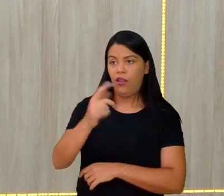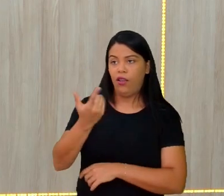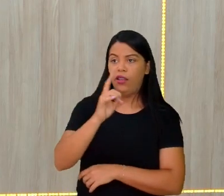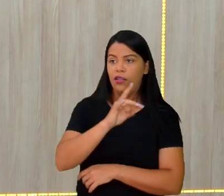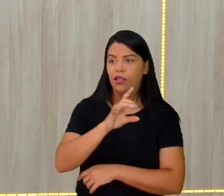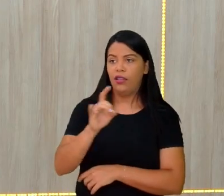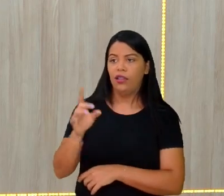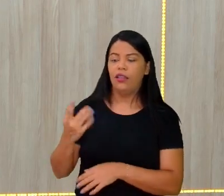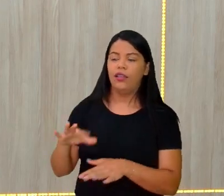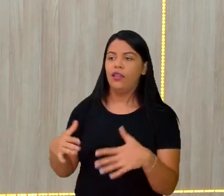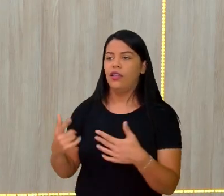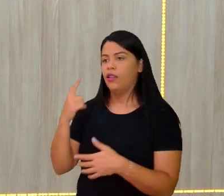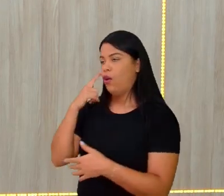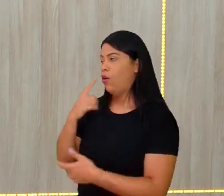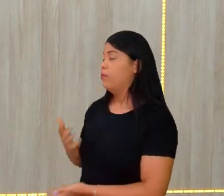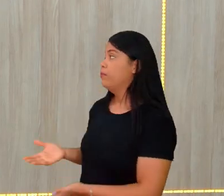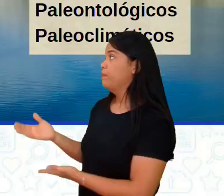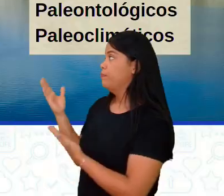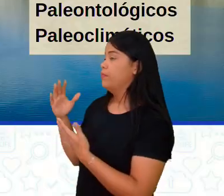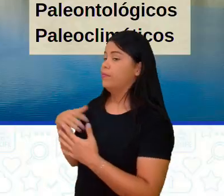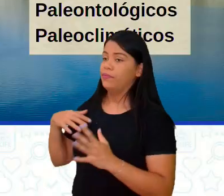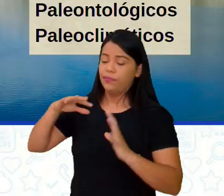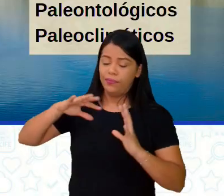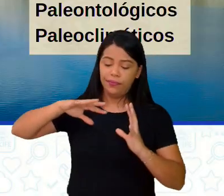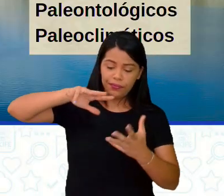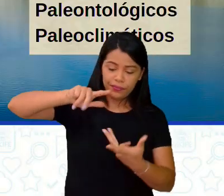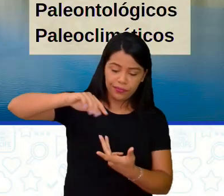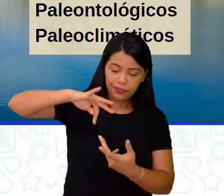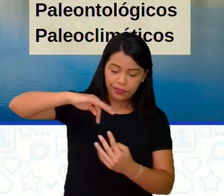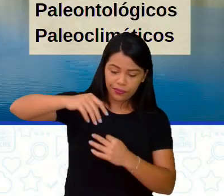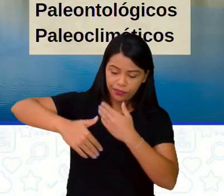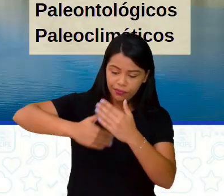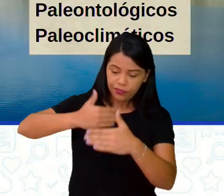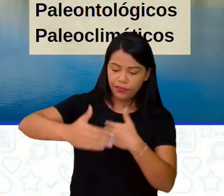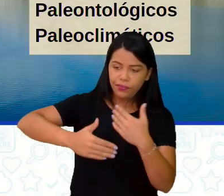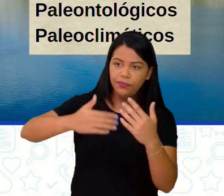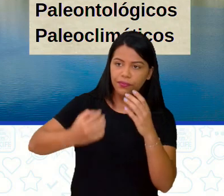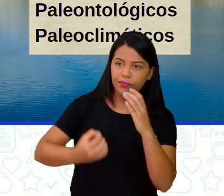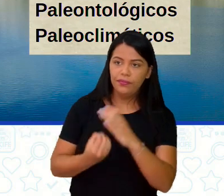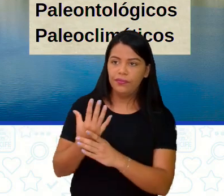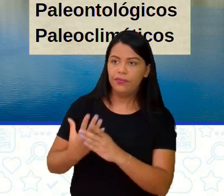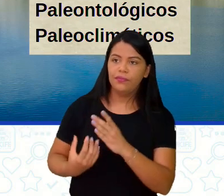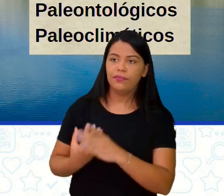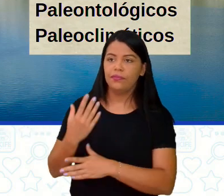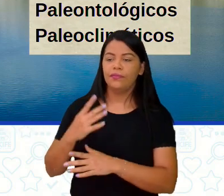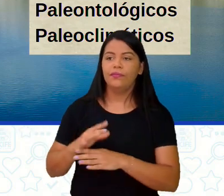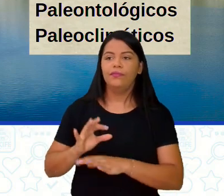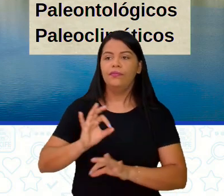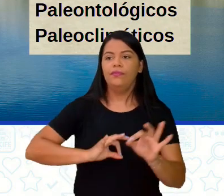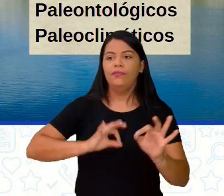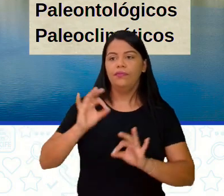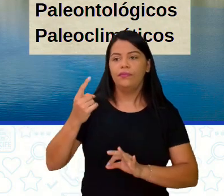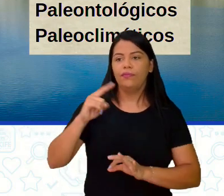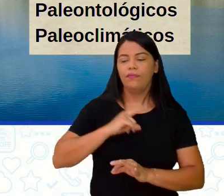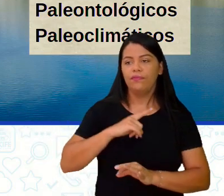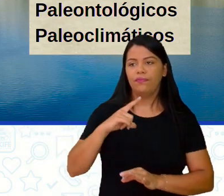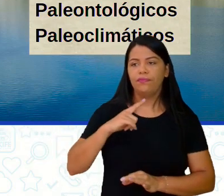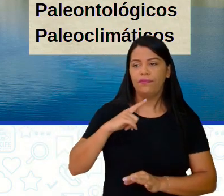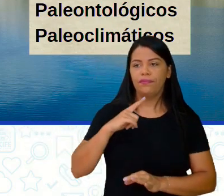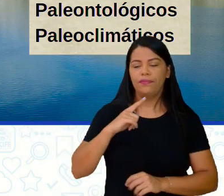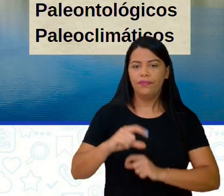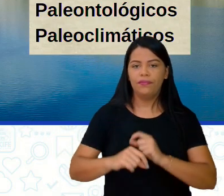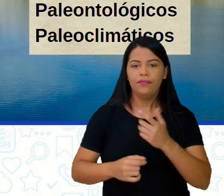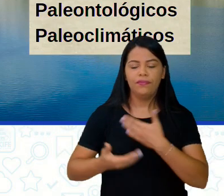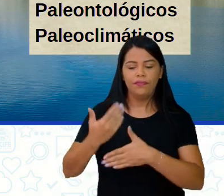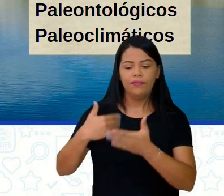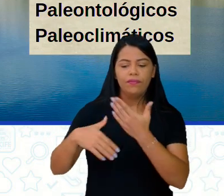você vê aqui com o nosso globo terrestre, todo aquele processo de formação, a gente tinha ele, os continentes nele, melhor dizendo,